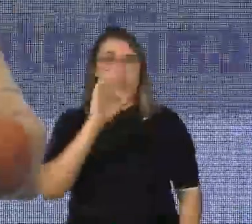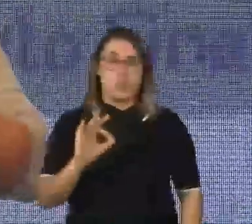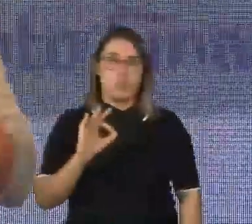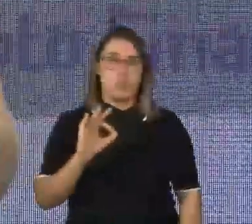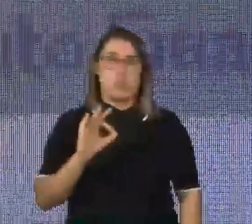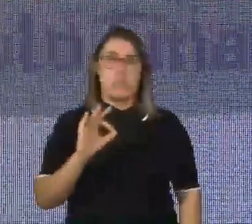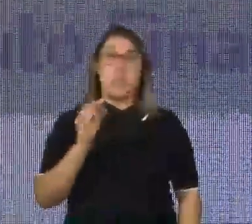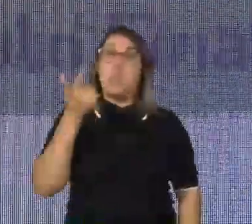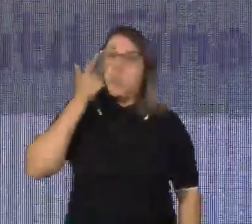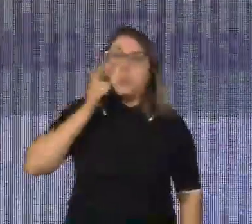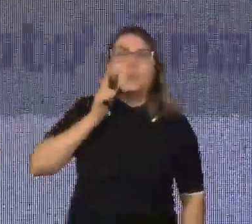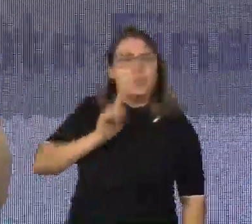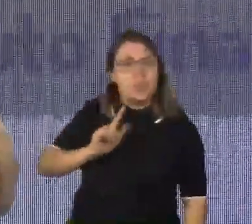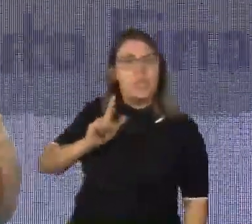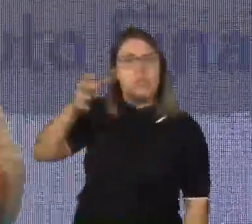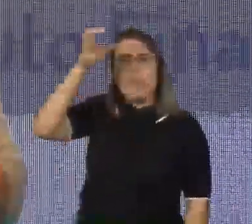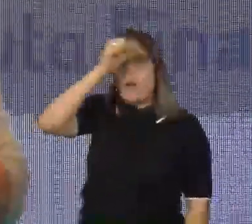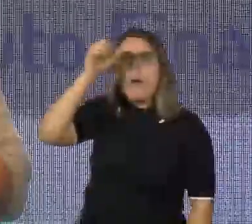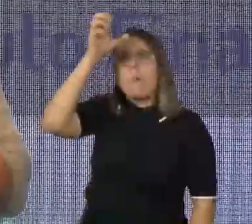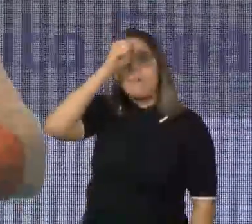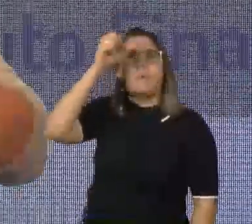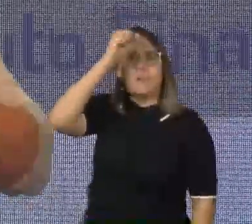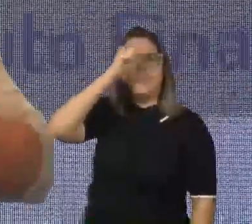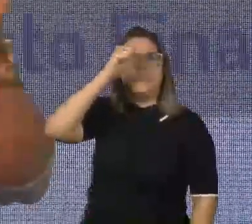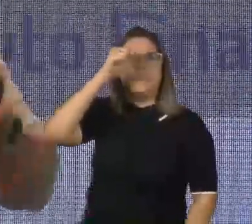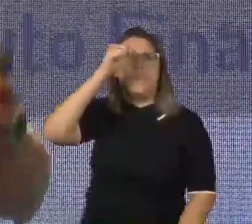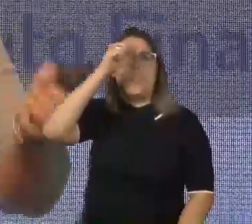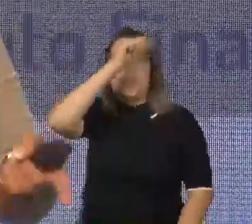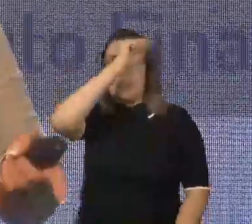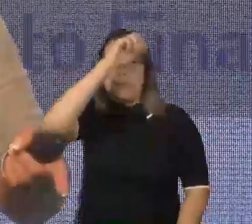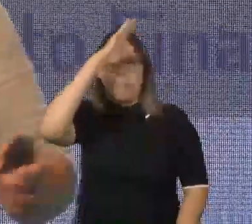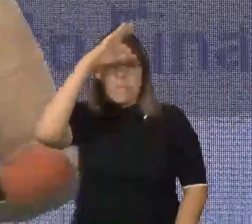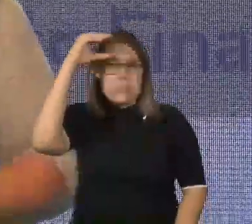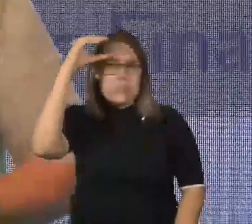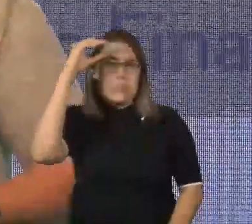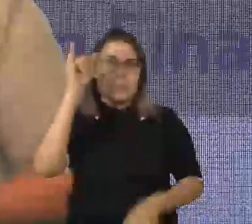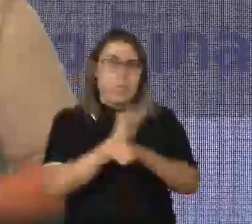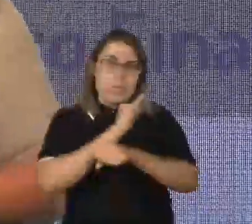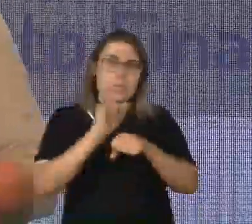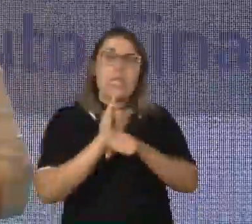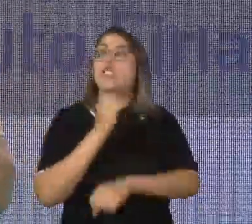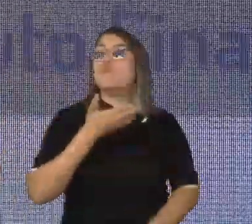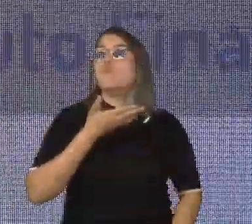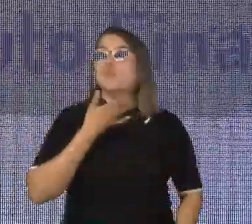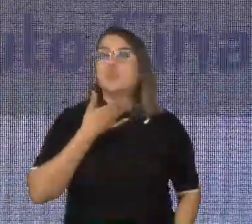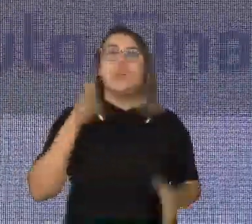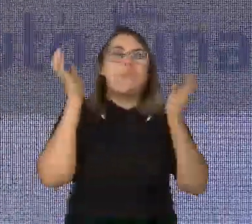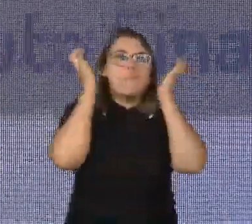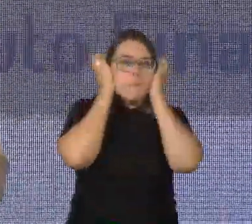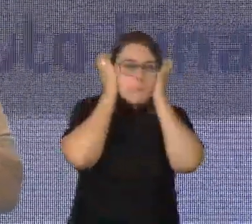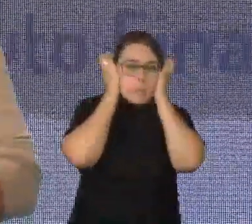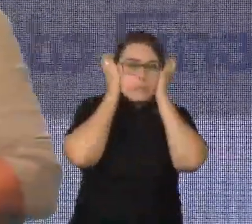alfabetizados por estratégias, pela metodologia fônica. Quando a gente faz um levantamento desses